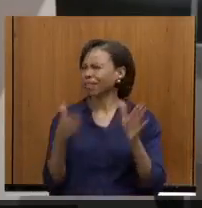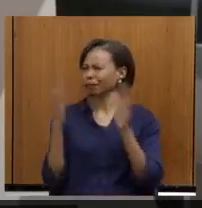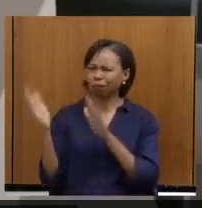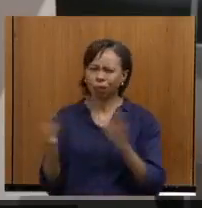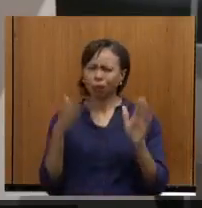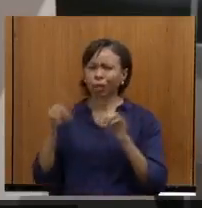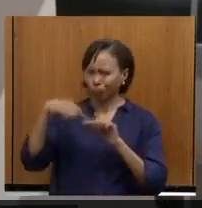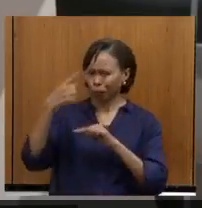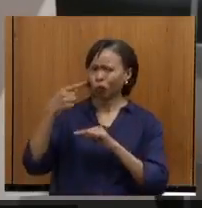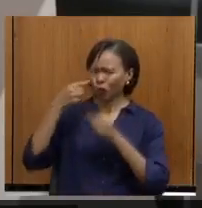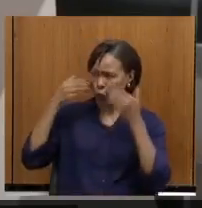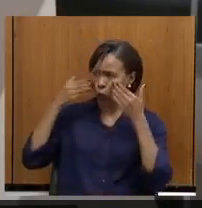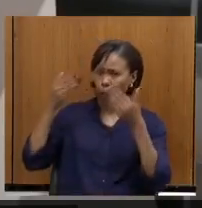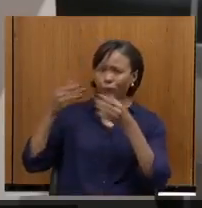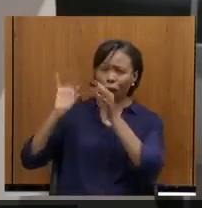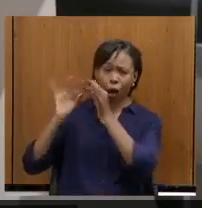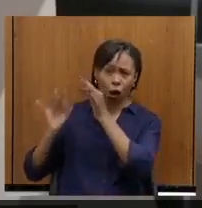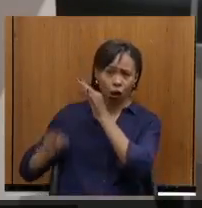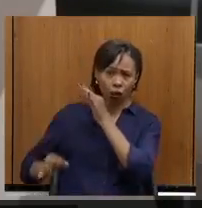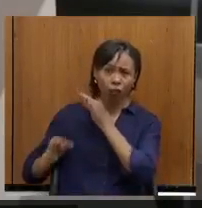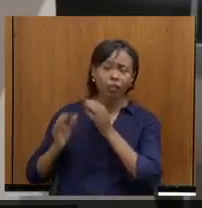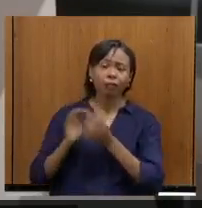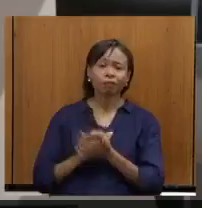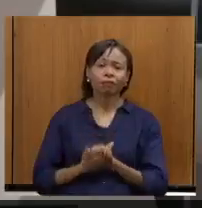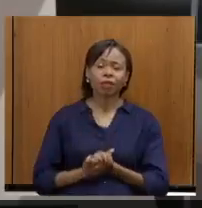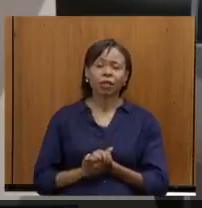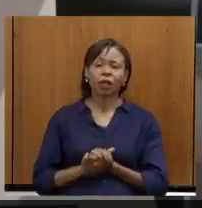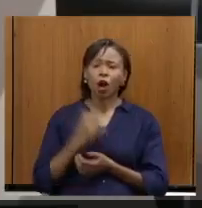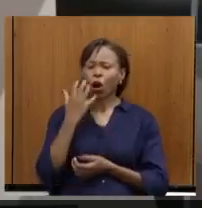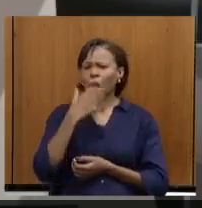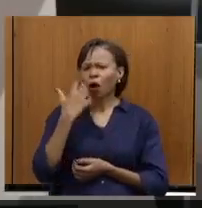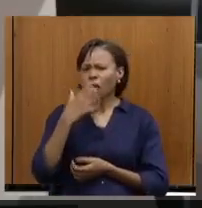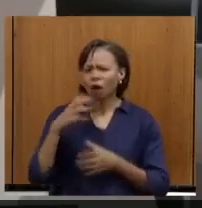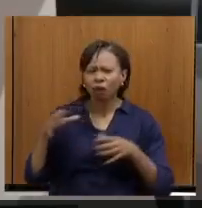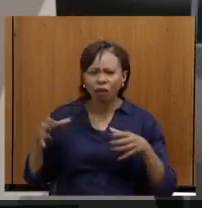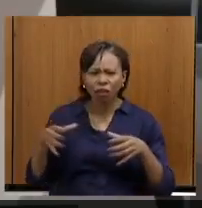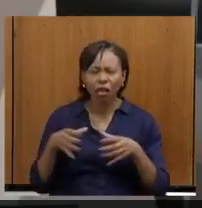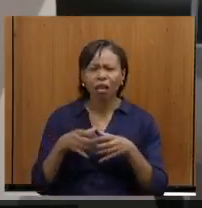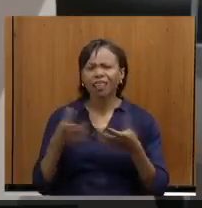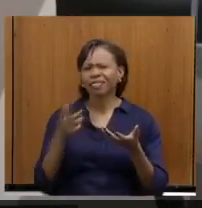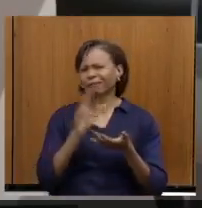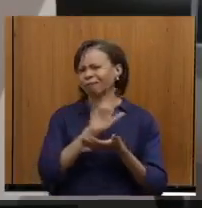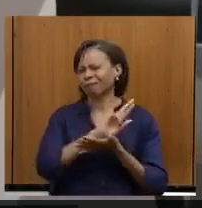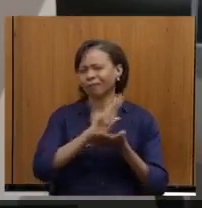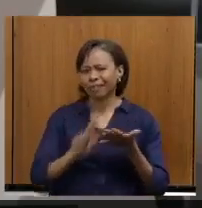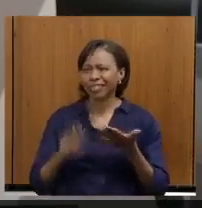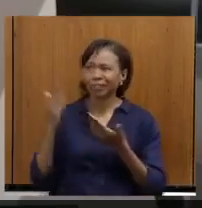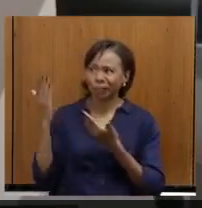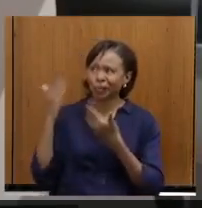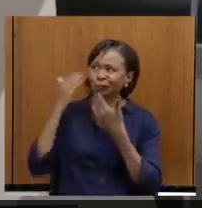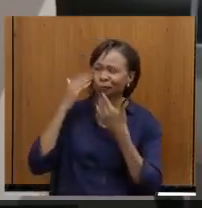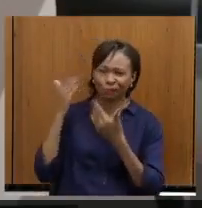depois vocês olham. A orquestra filarmônica, muitos concertos, enfim. Está aí para vocês verem, muito obrigado.